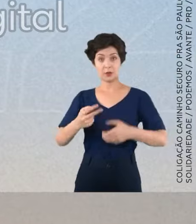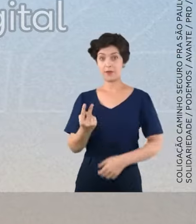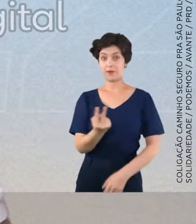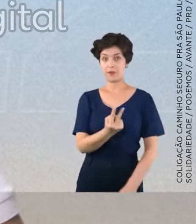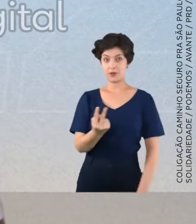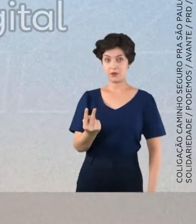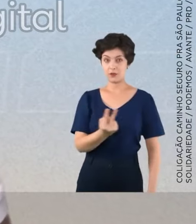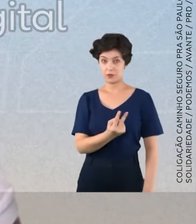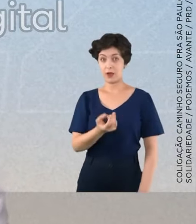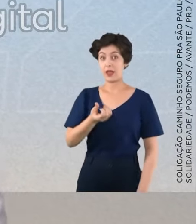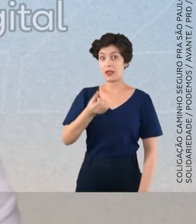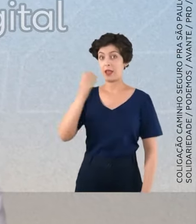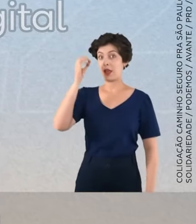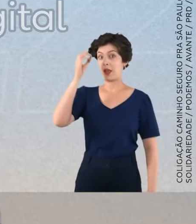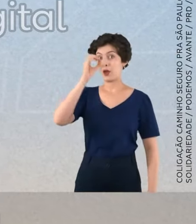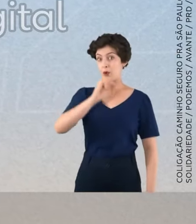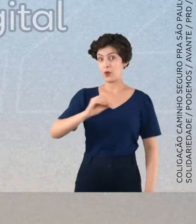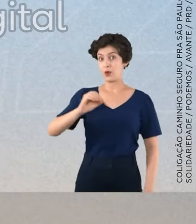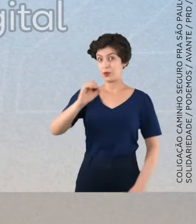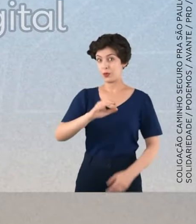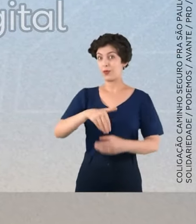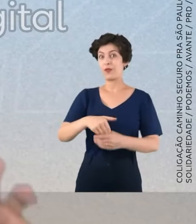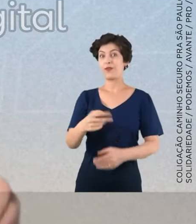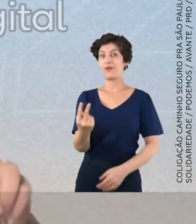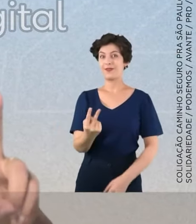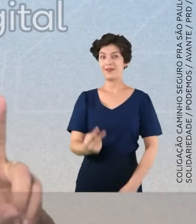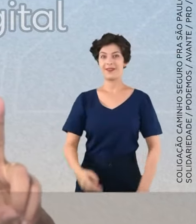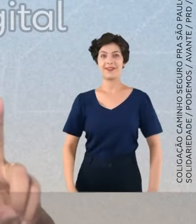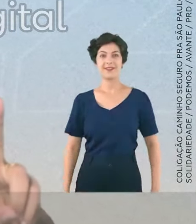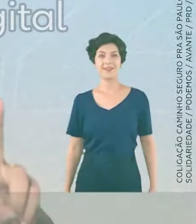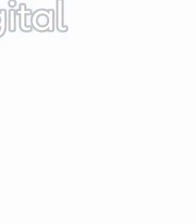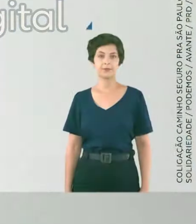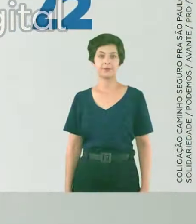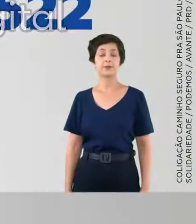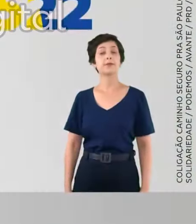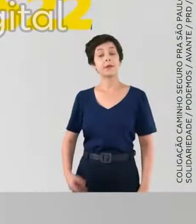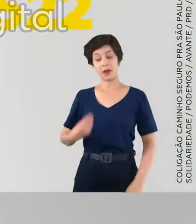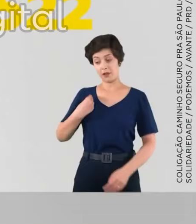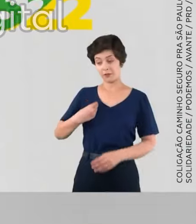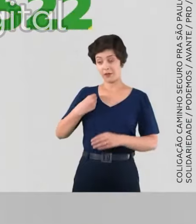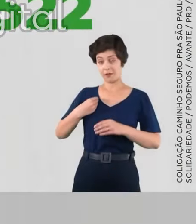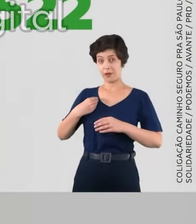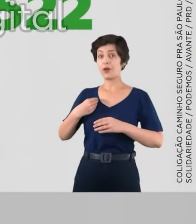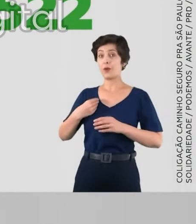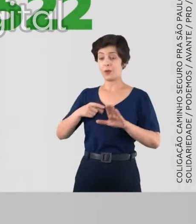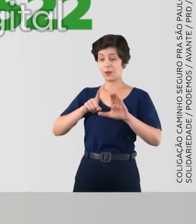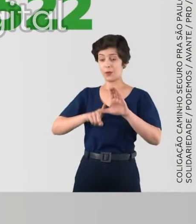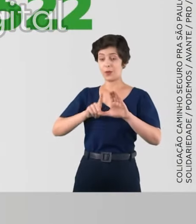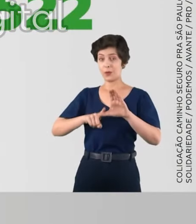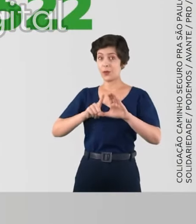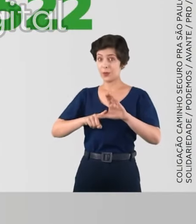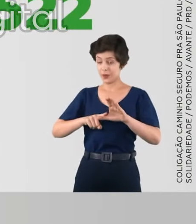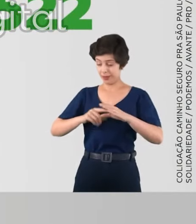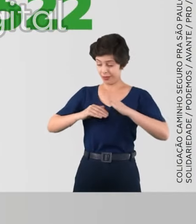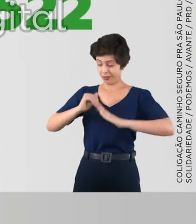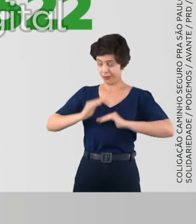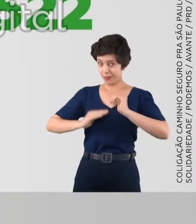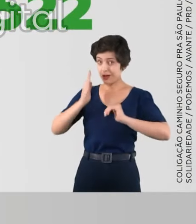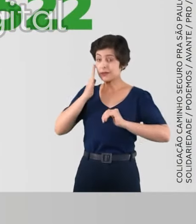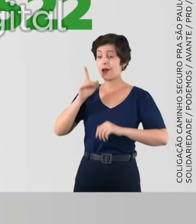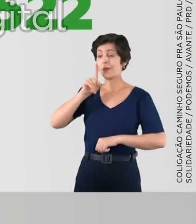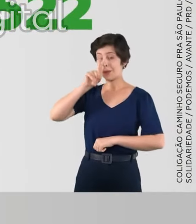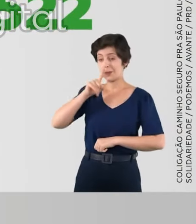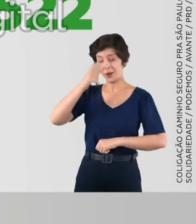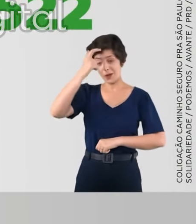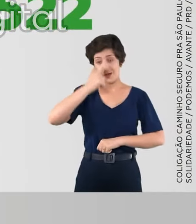legenda 22. 6 de outubro é 22. Sou quem viveu o comunismo na pele e sabe os perigos desse